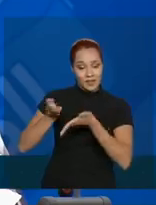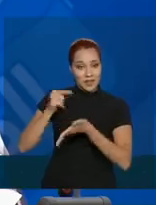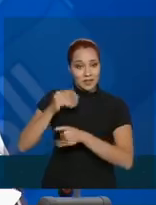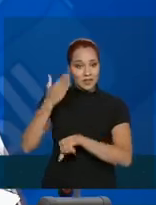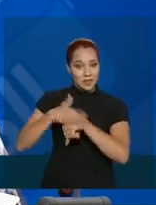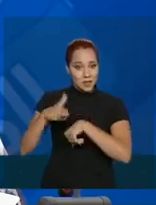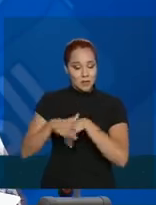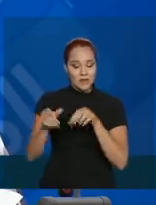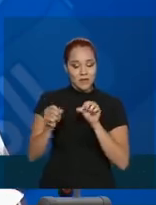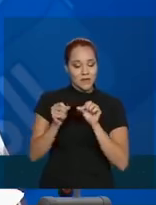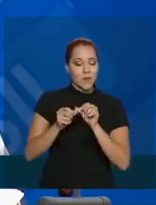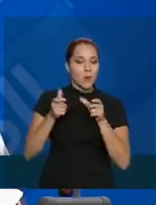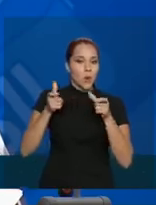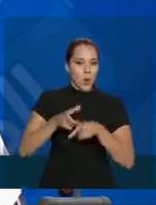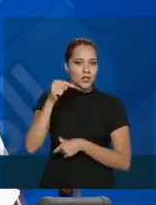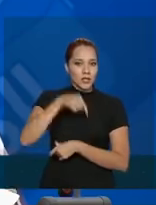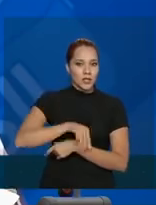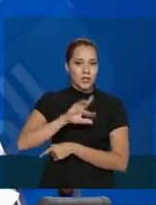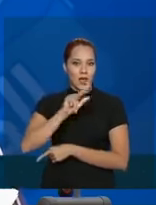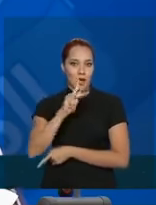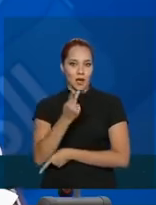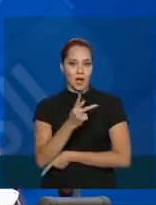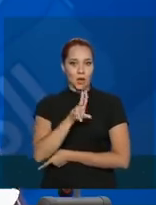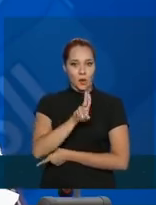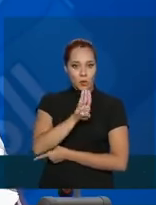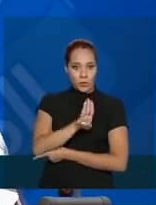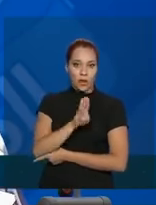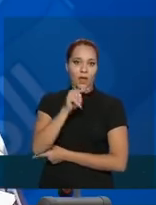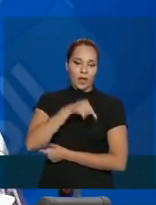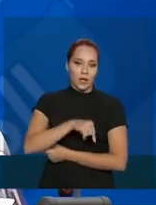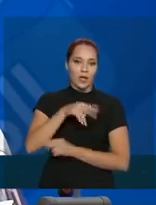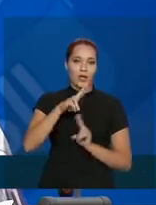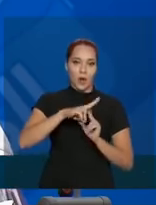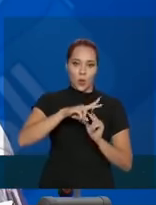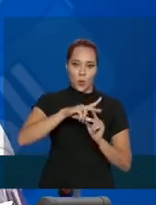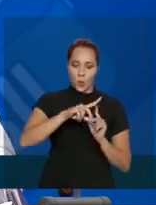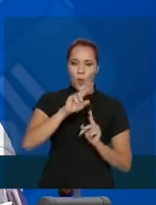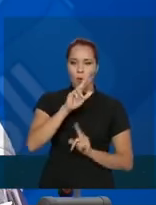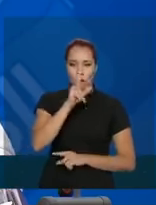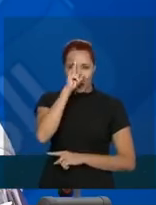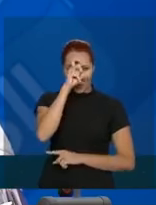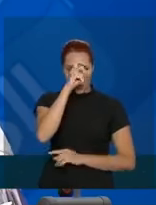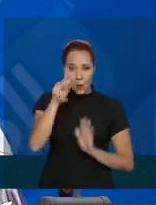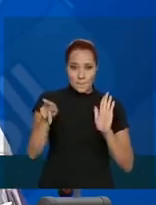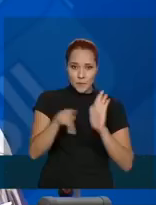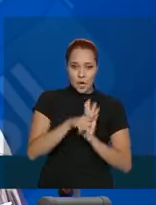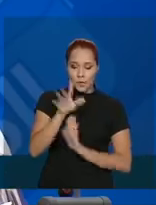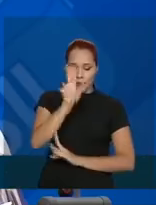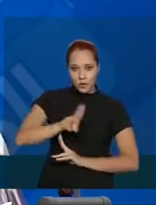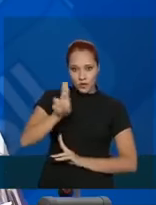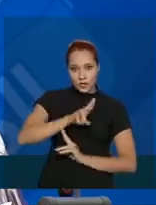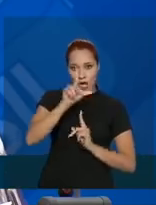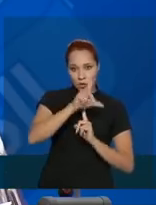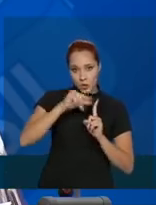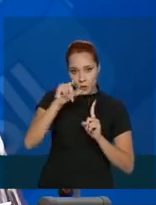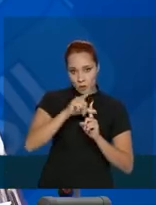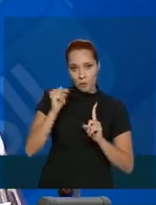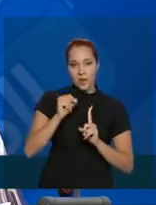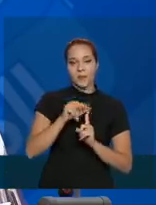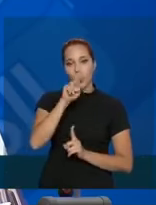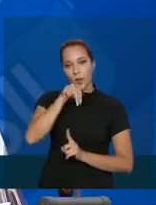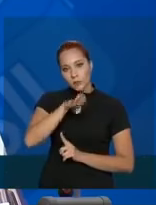está sendo feito aqui no HUB, da Universidade de Brasília. E eles partem amanhã,